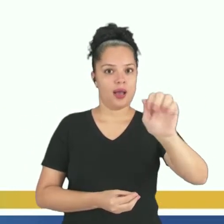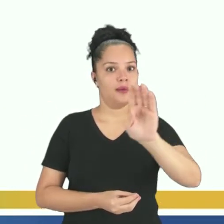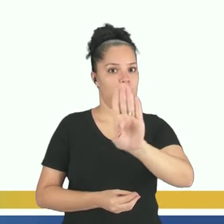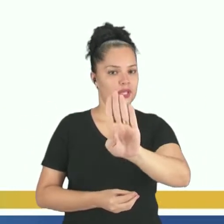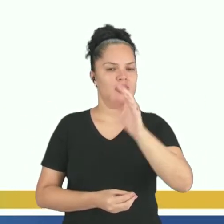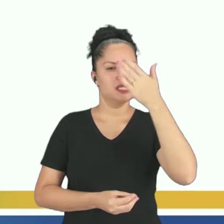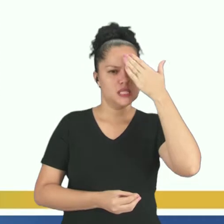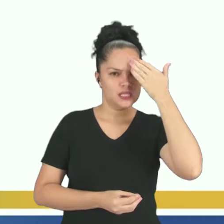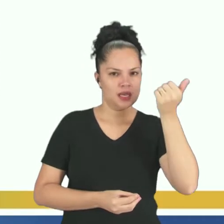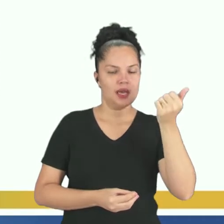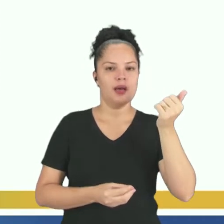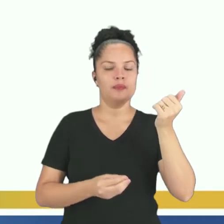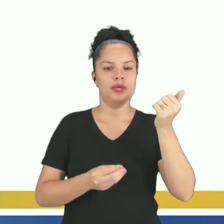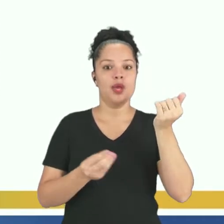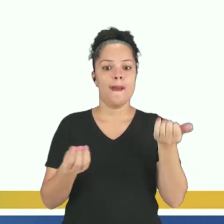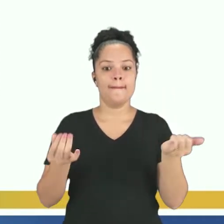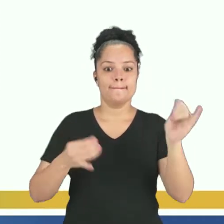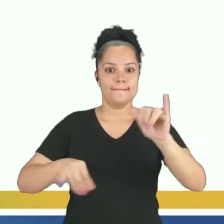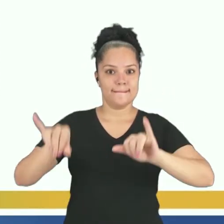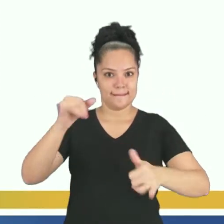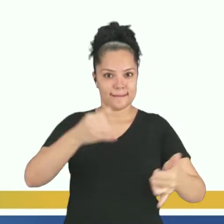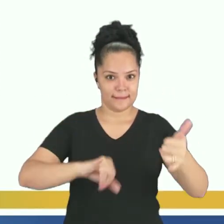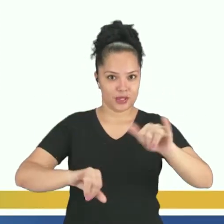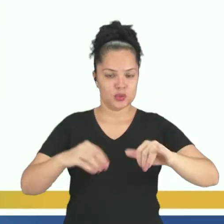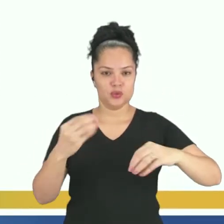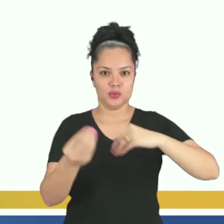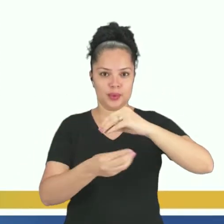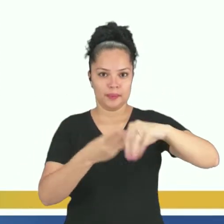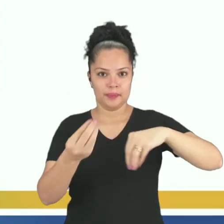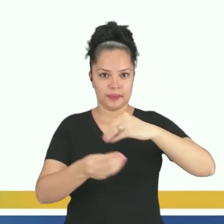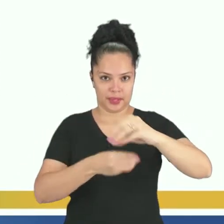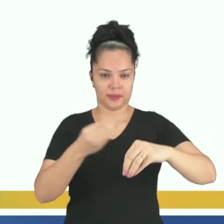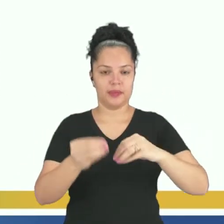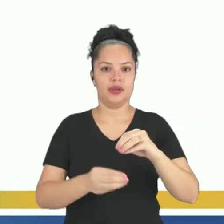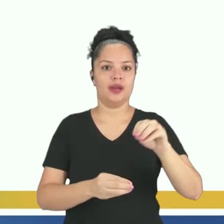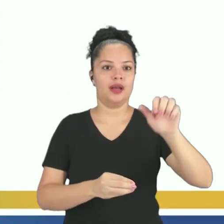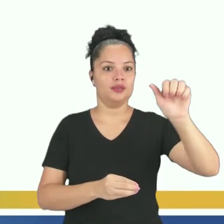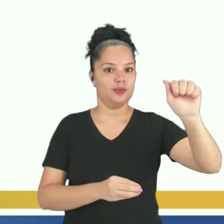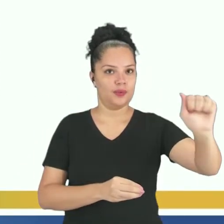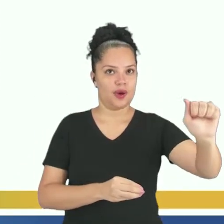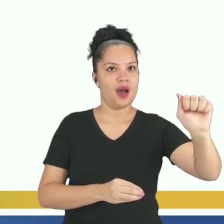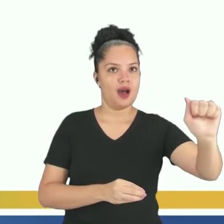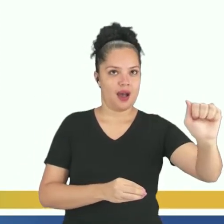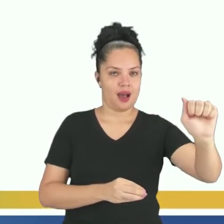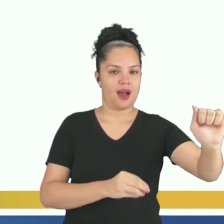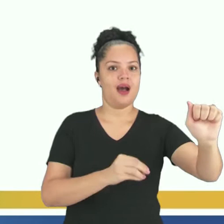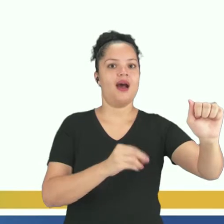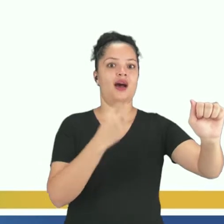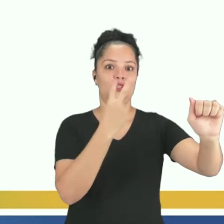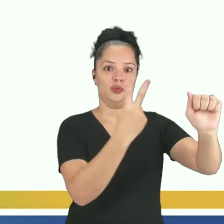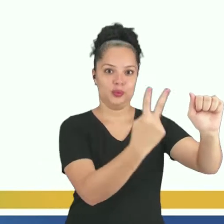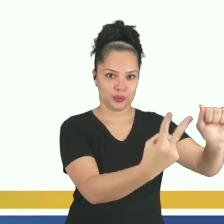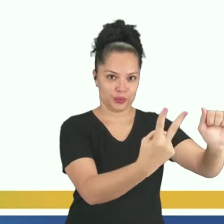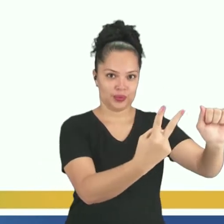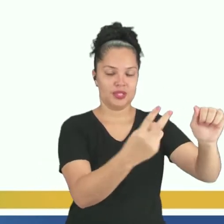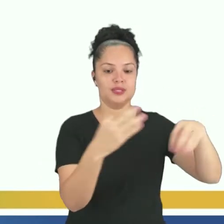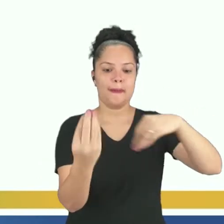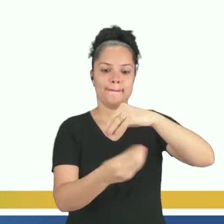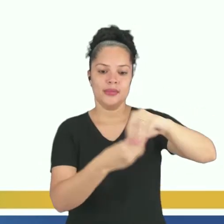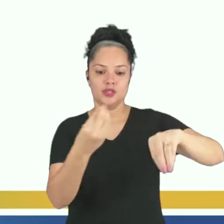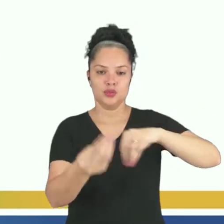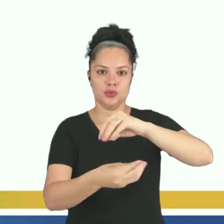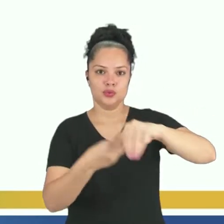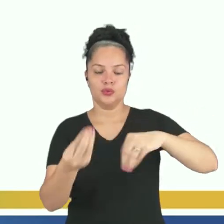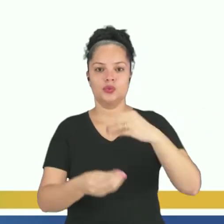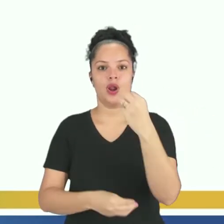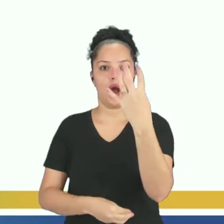Sabe-se que essa mistura deve ser preparada na seguinte proporção. Para cada duas partes de A, mistura-se quatro